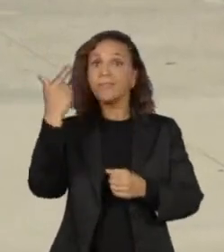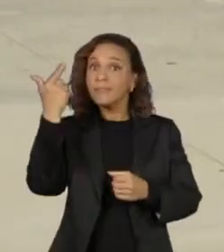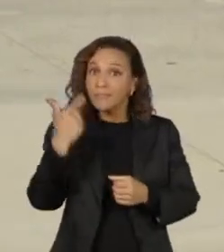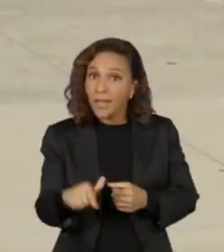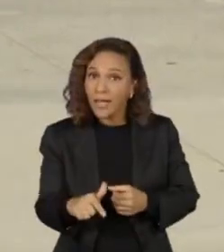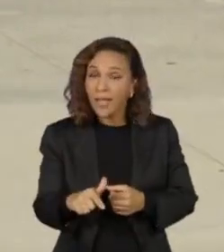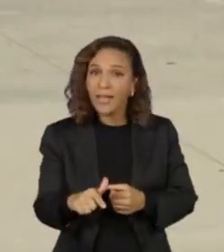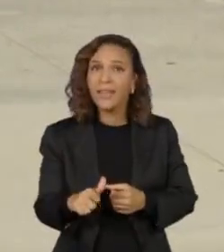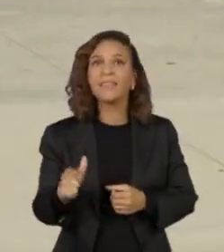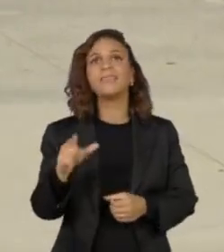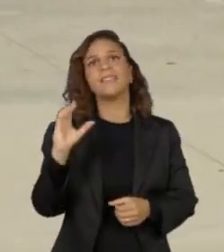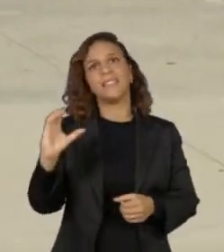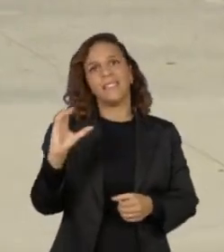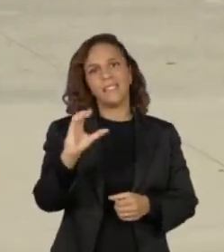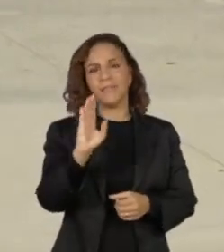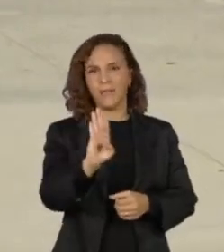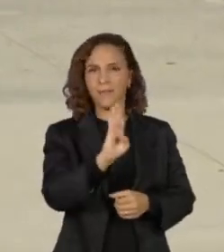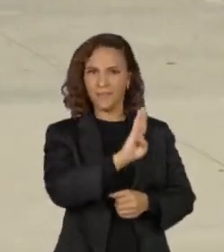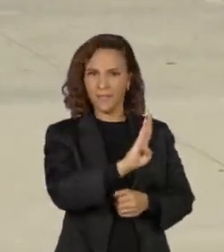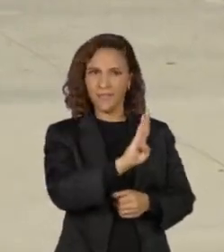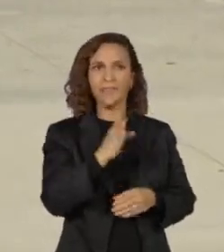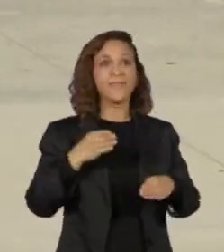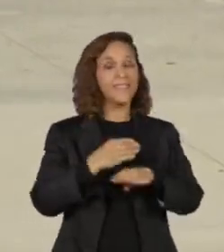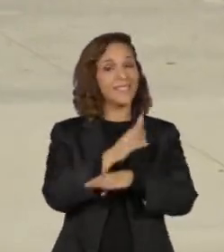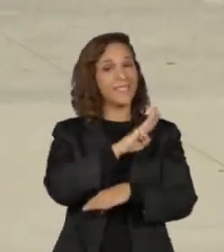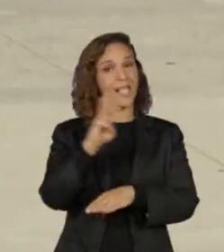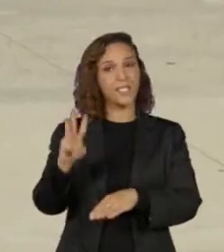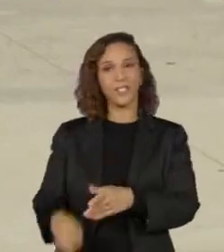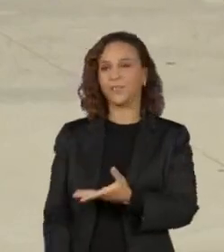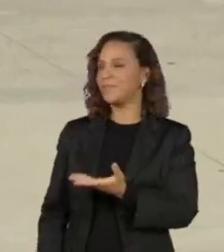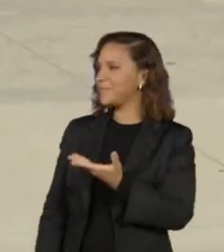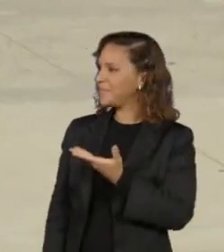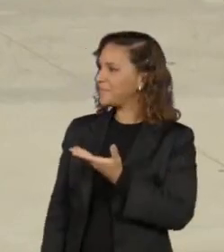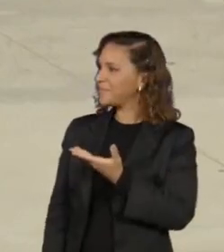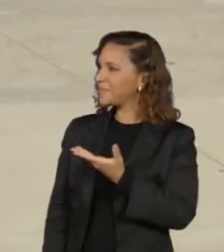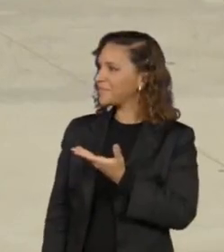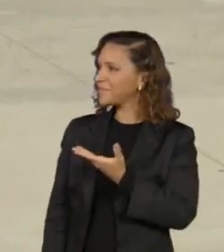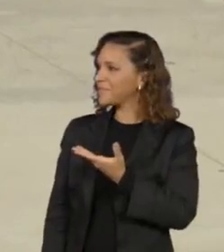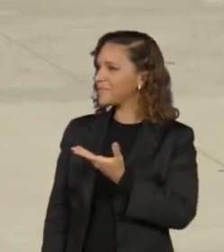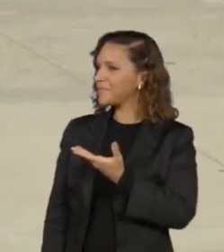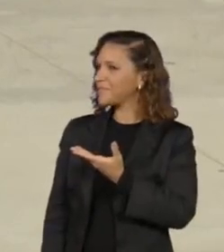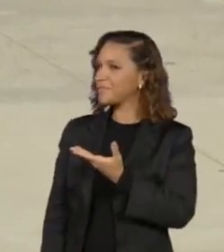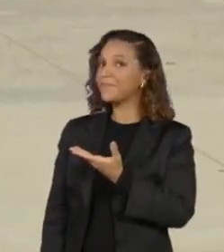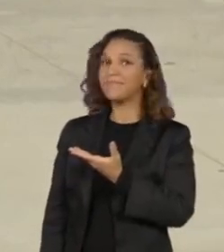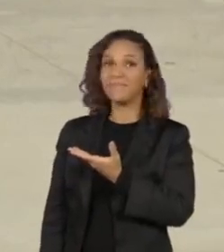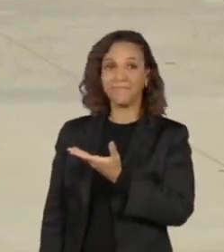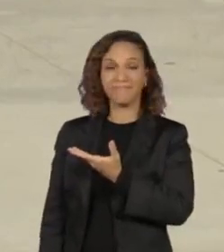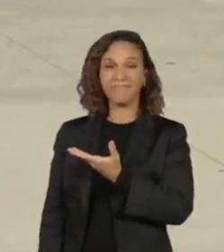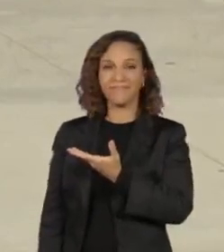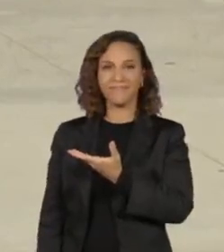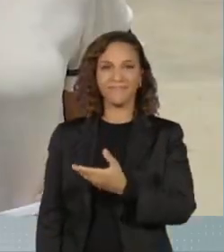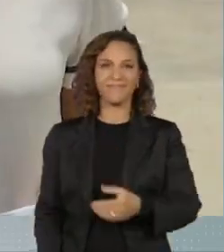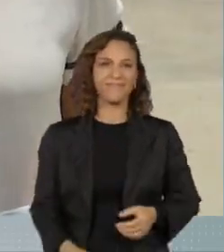sobre o Centro Cultural Banco do Brasil, é só acessar o site bb.com.br.culturaldo.